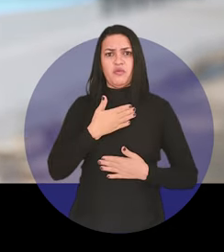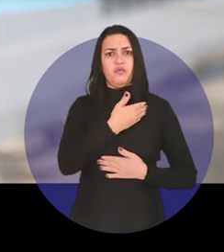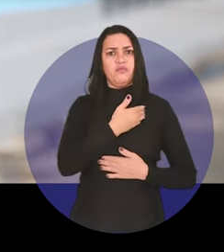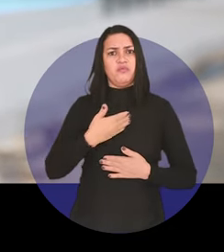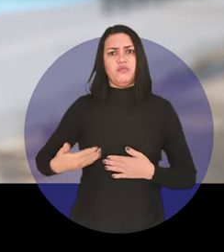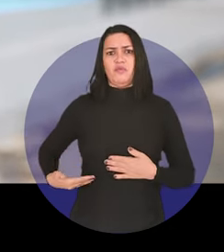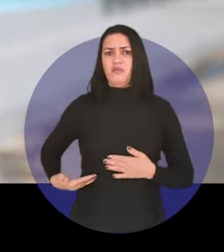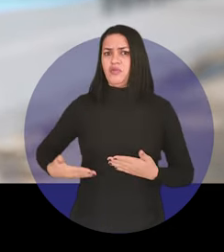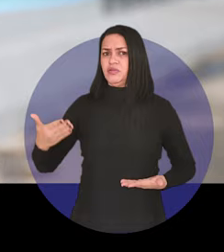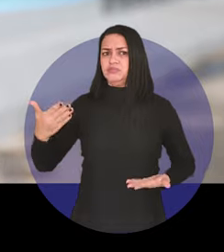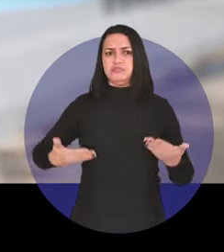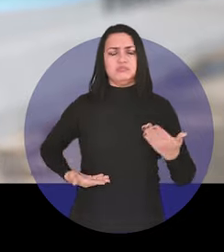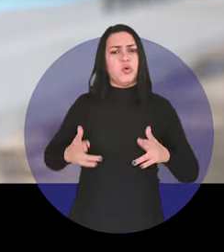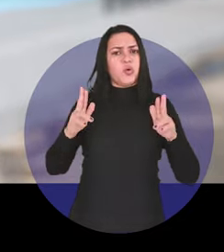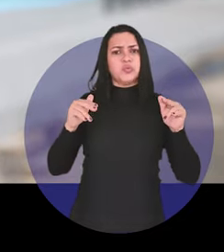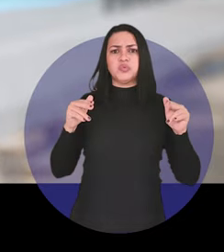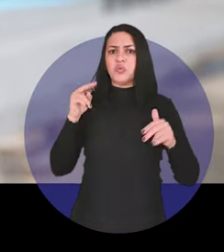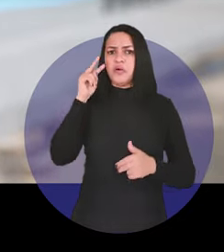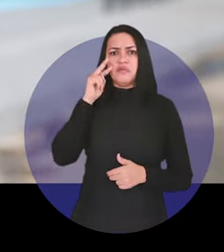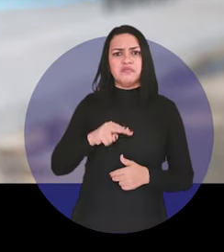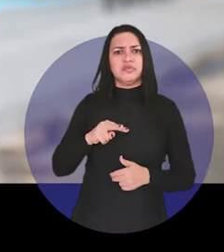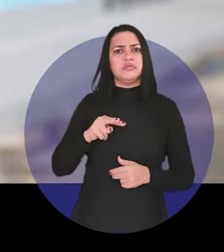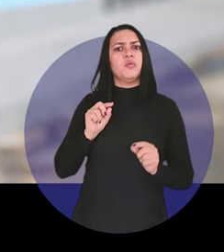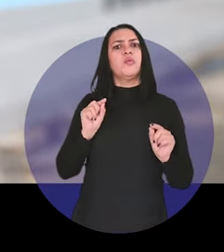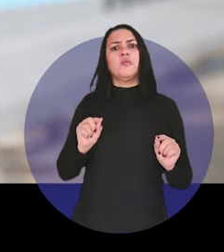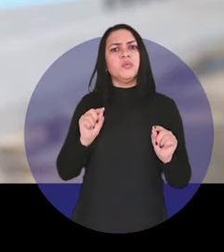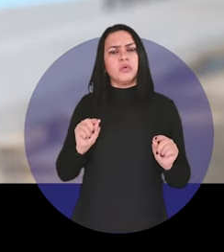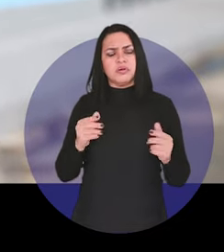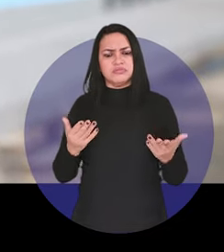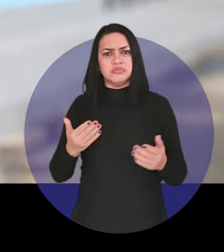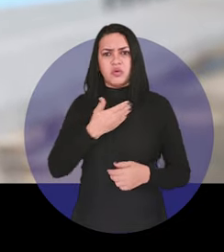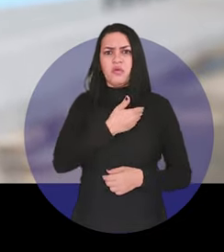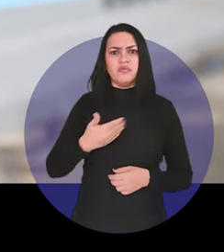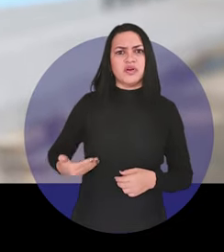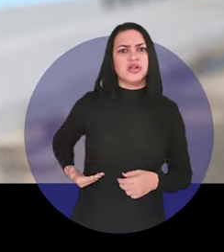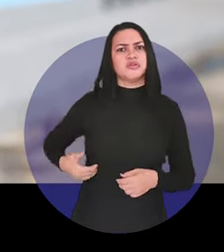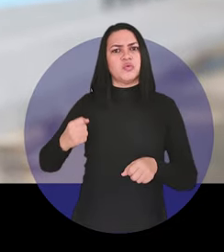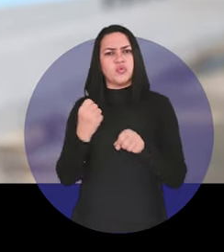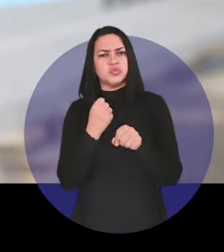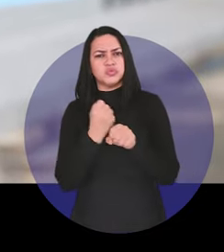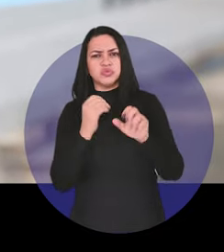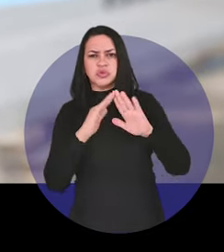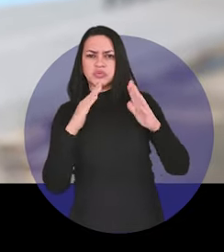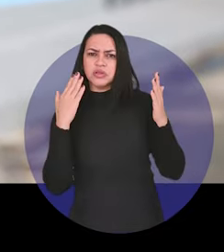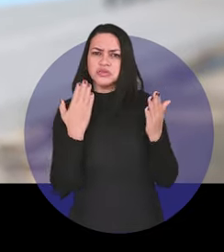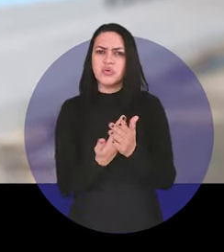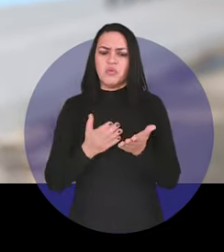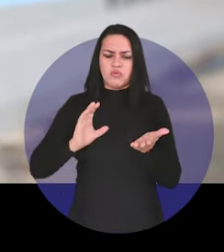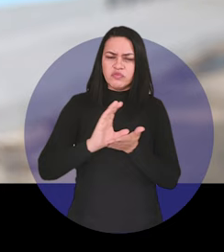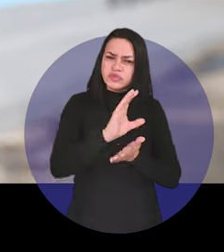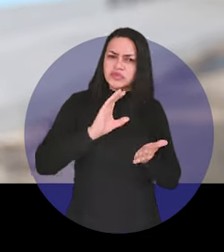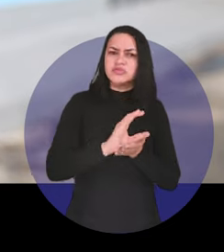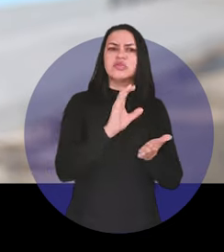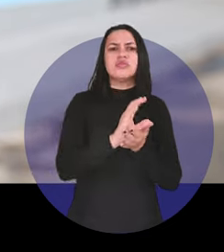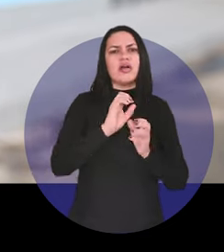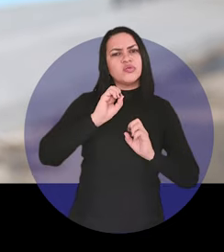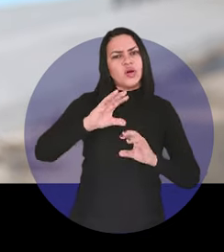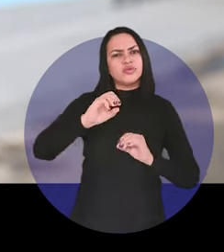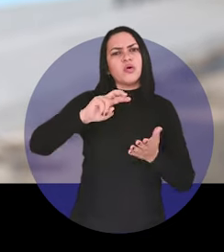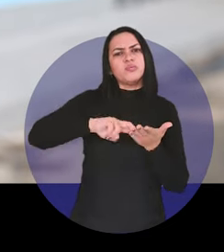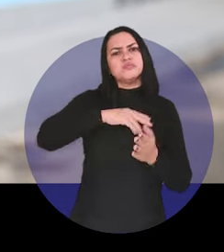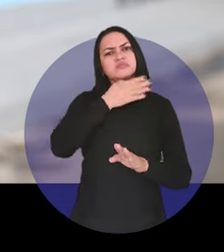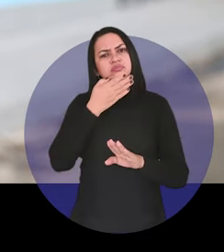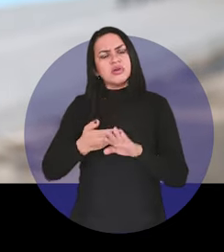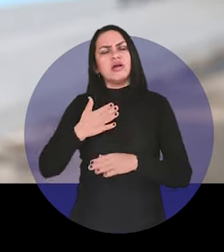governador tão preocupado com a educação, no que se refere à construção de escolas, investir na educação de tempo integral, que eu acho